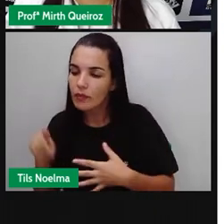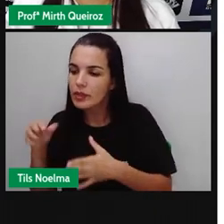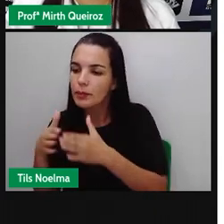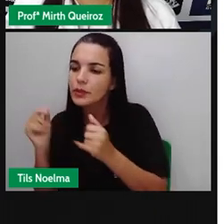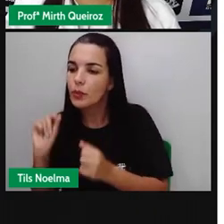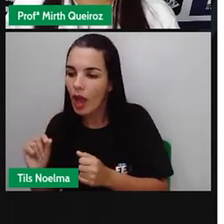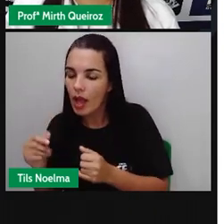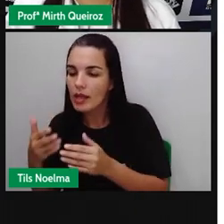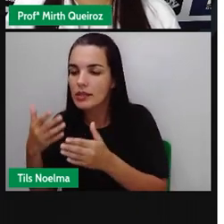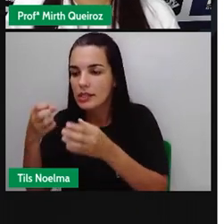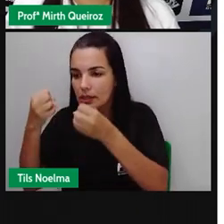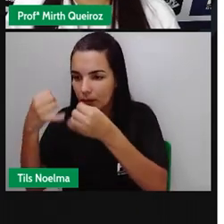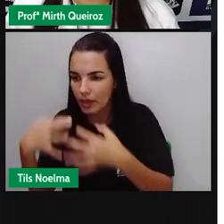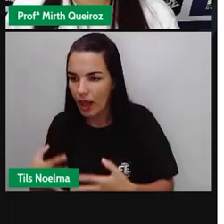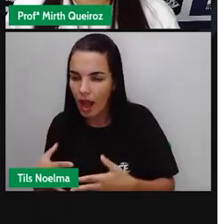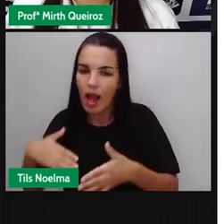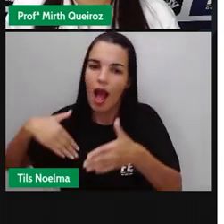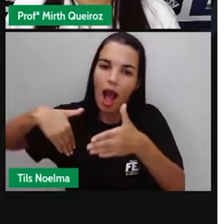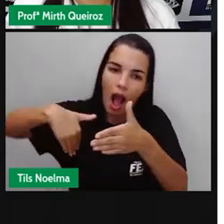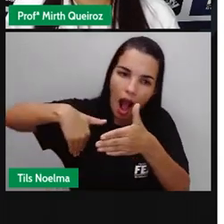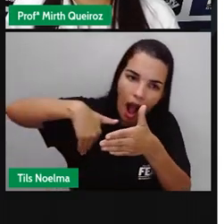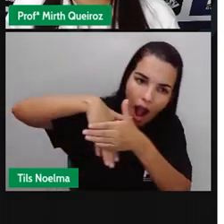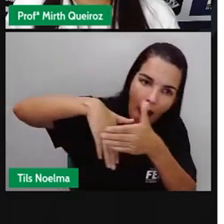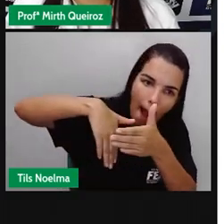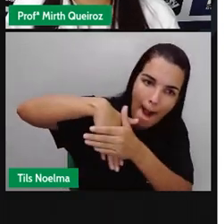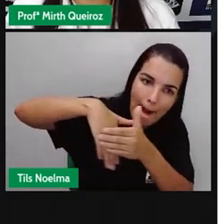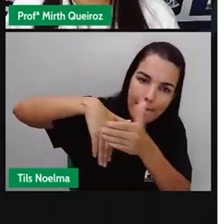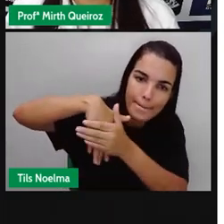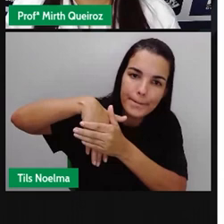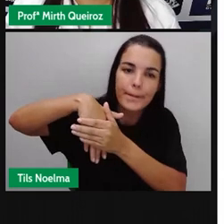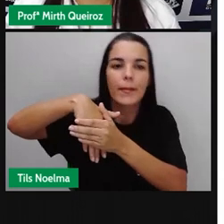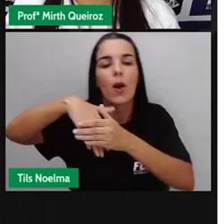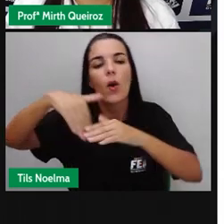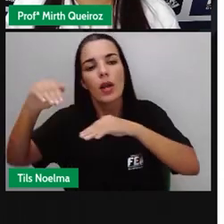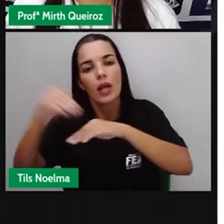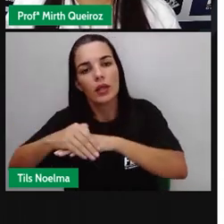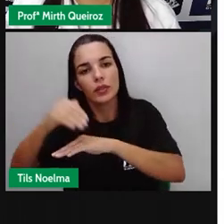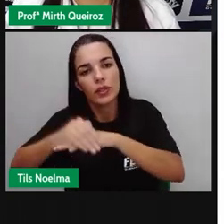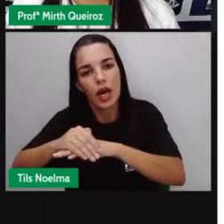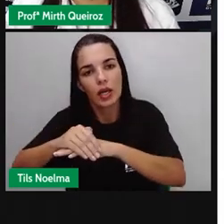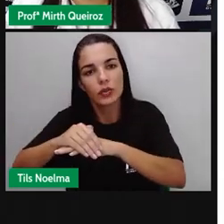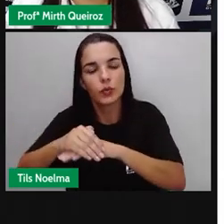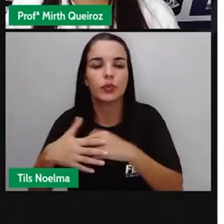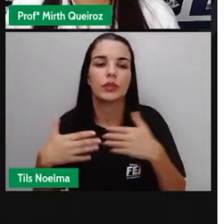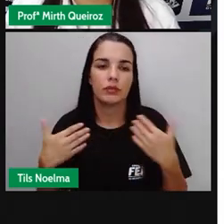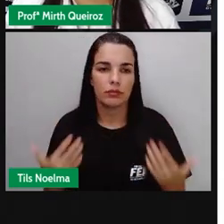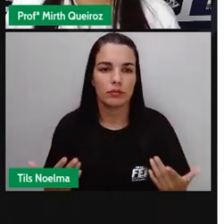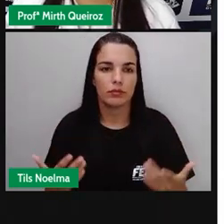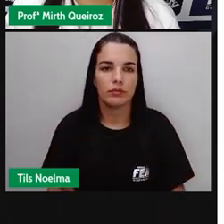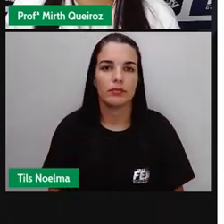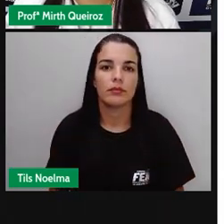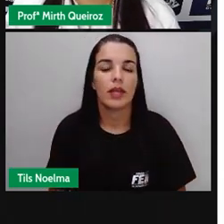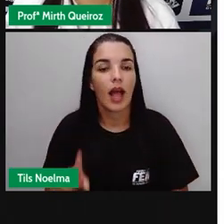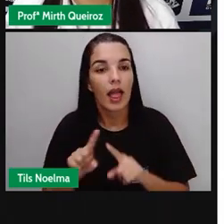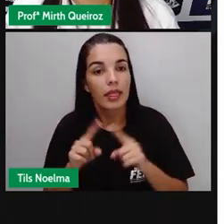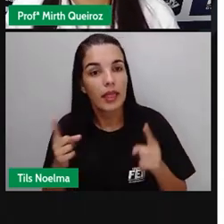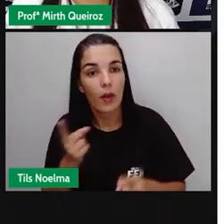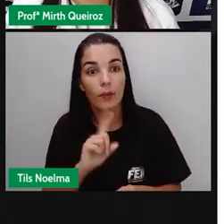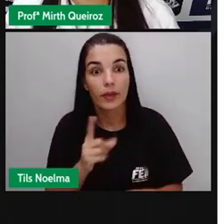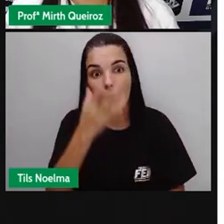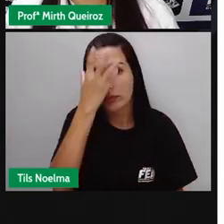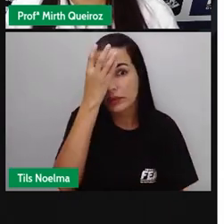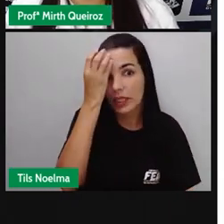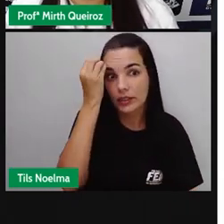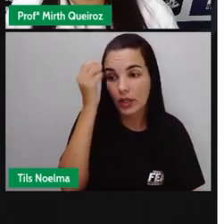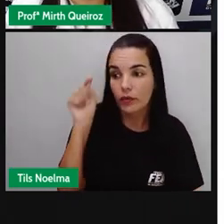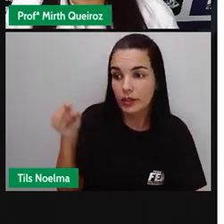que você pediu. Você vai citar o que você pediu, né? Que seria o quê? A bola e a chuteira. Então, não me esqueci de